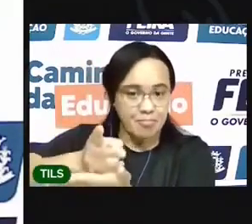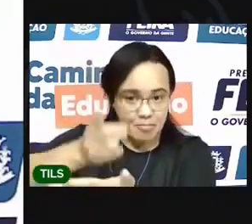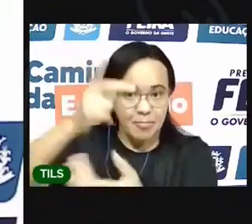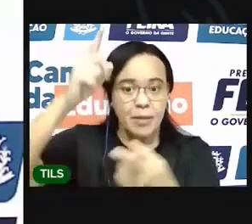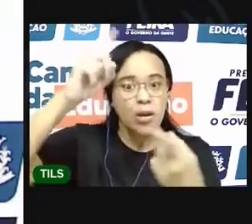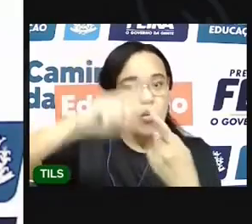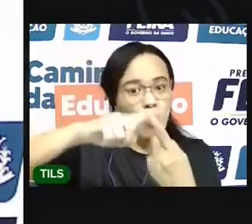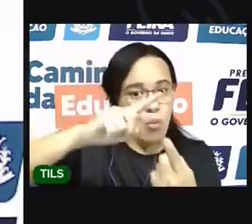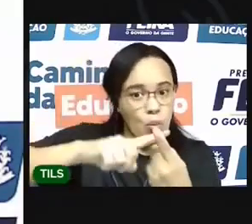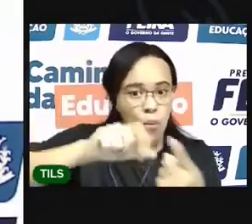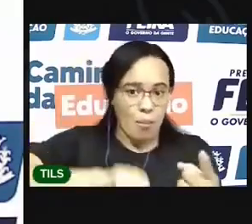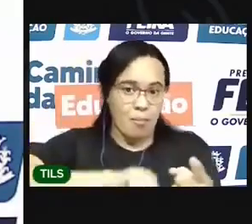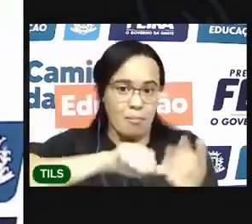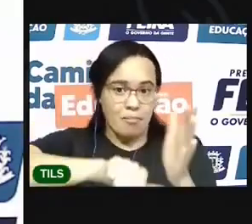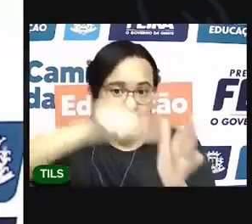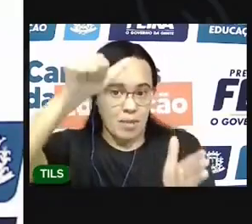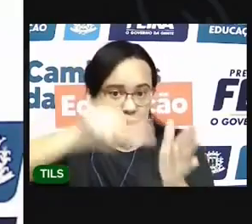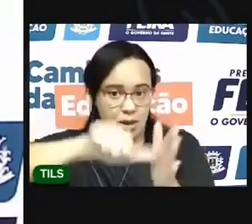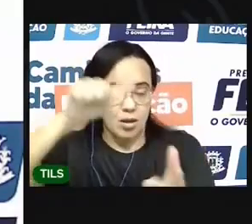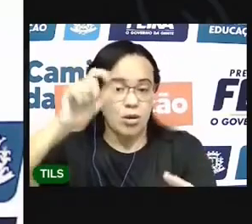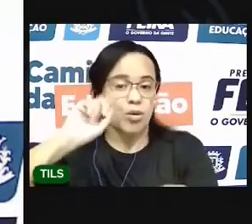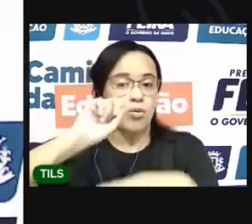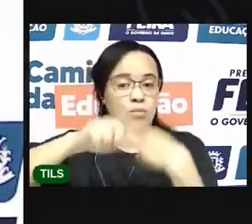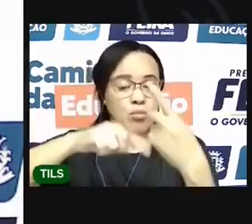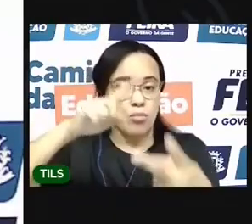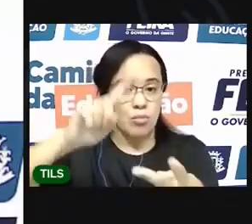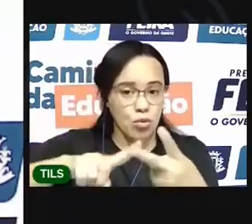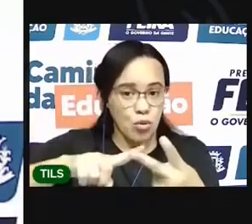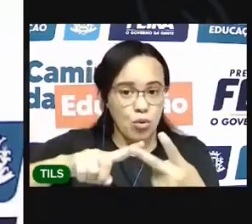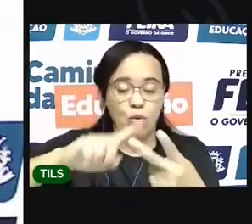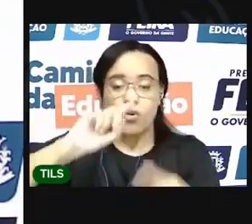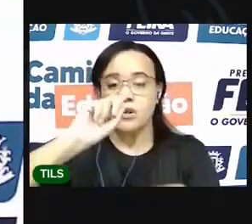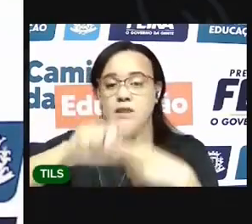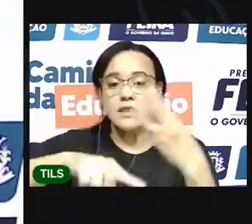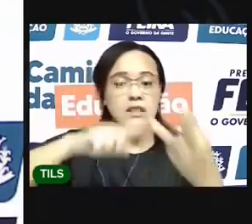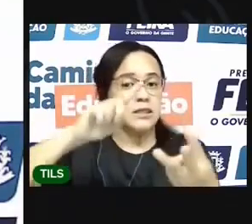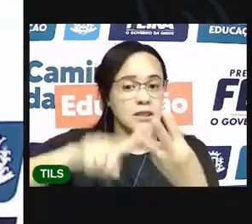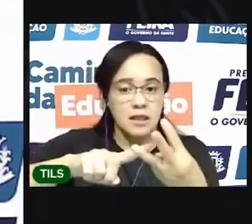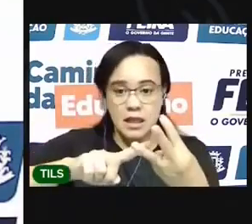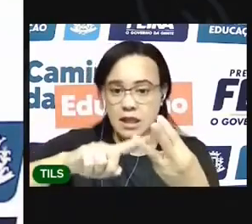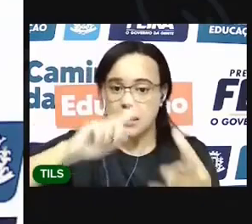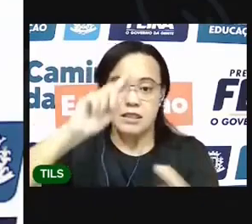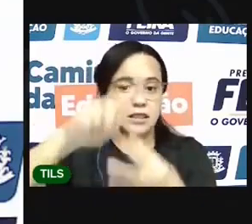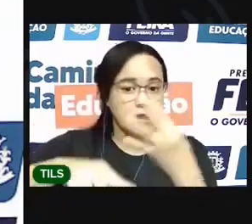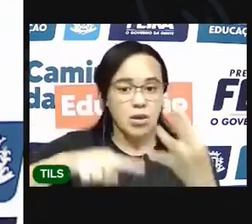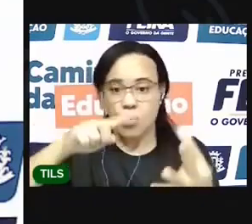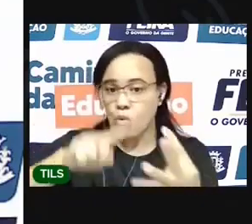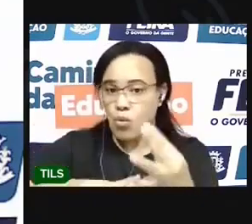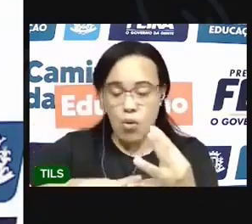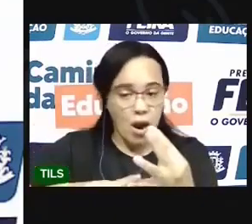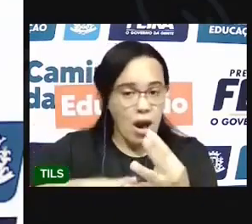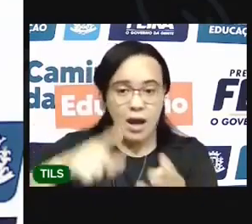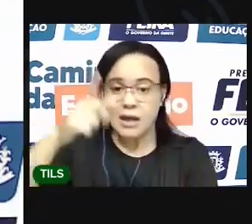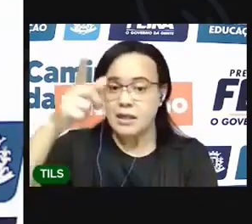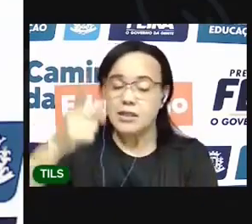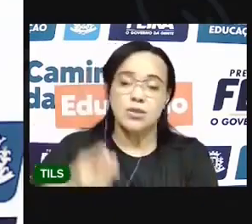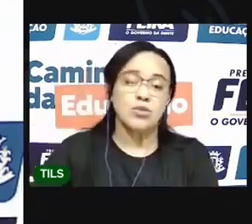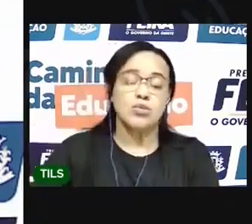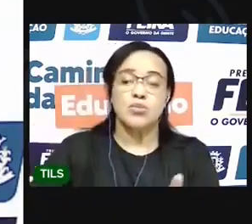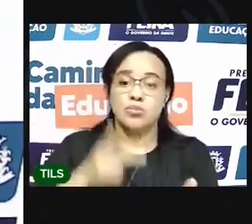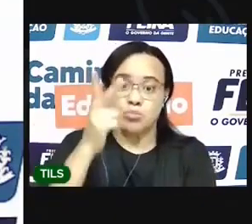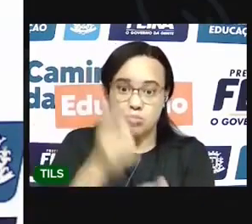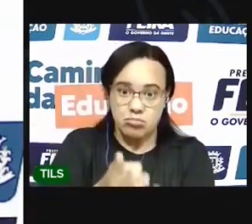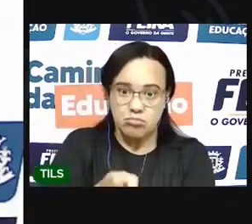primeiro Depois vai vir dois Depois vai vir o três O três nunca vai vir Depois do um